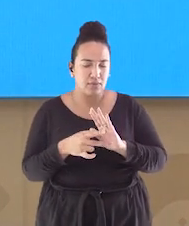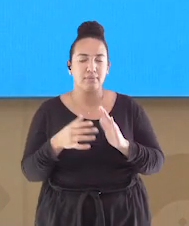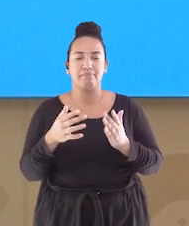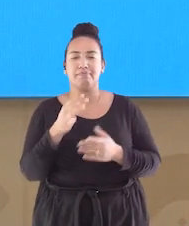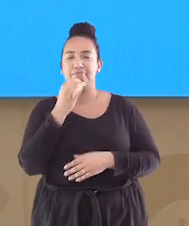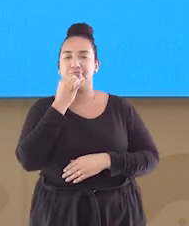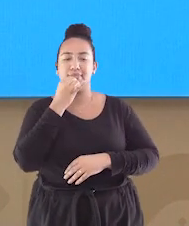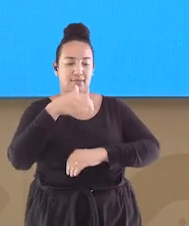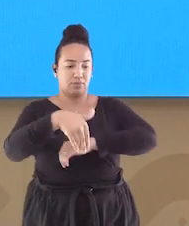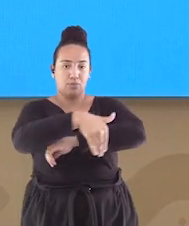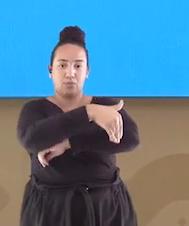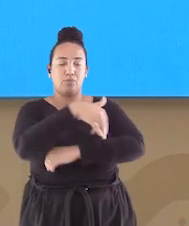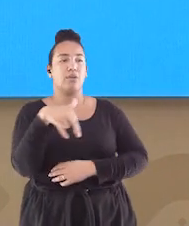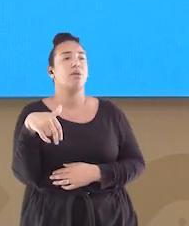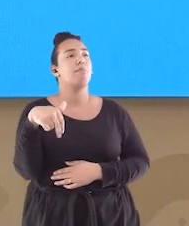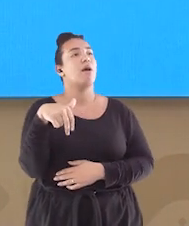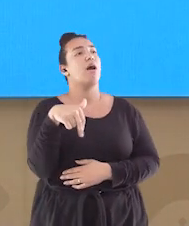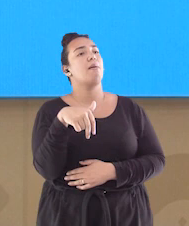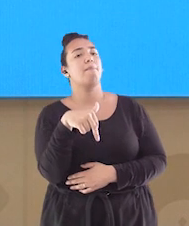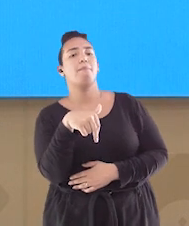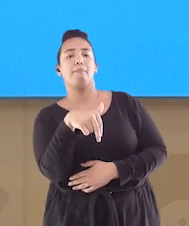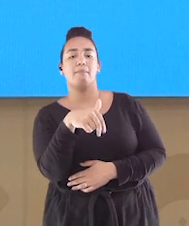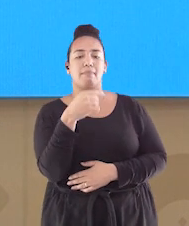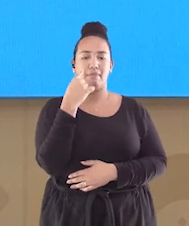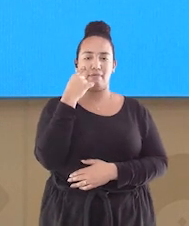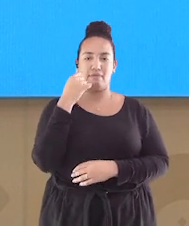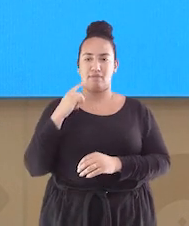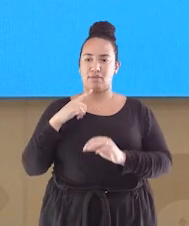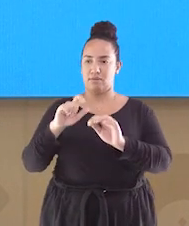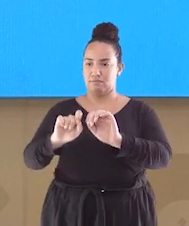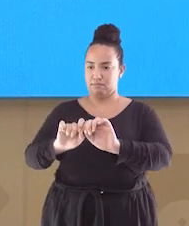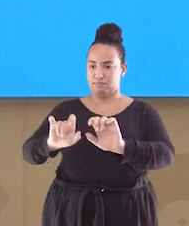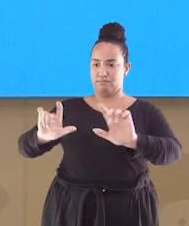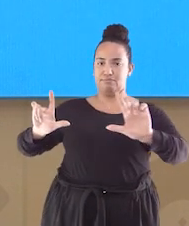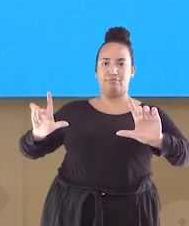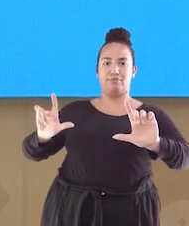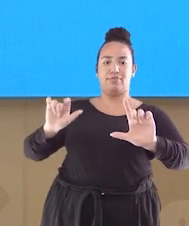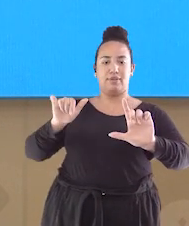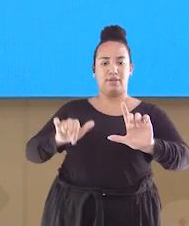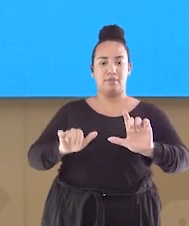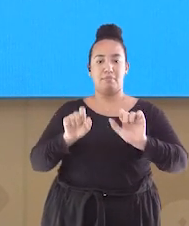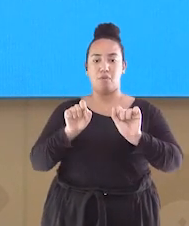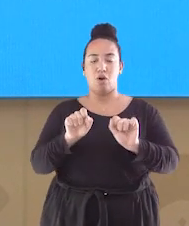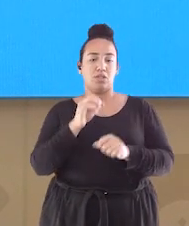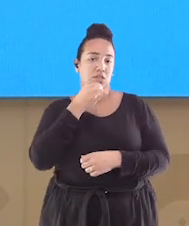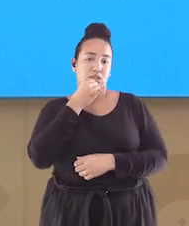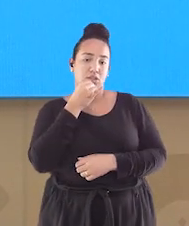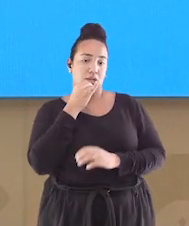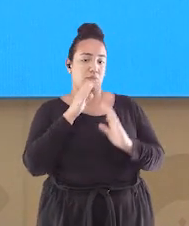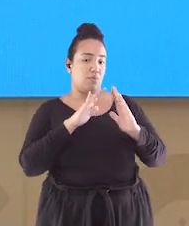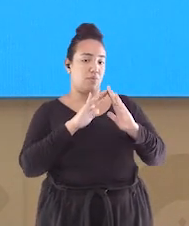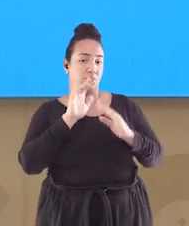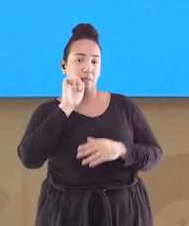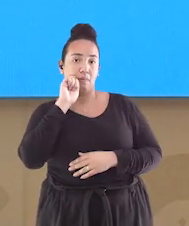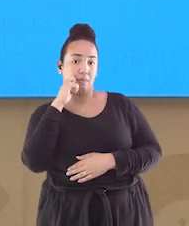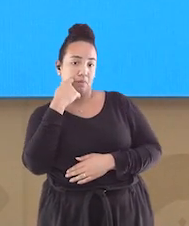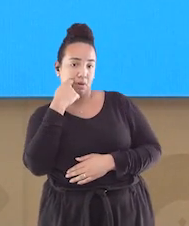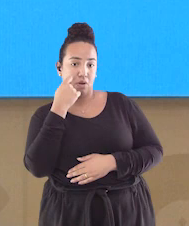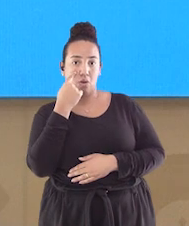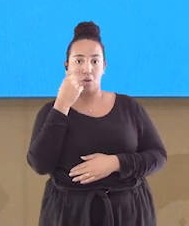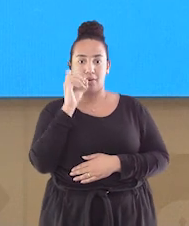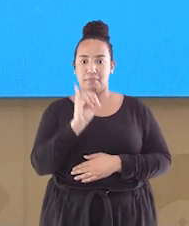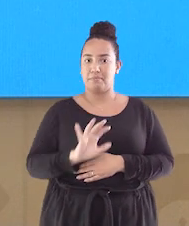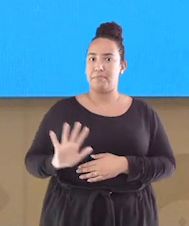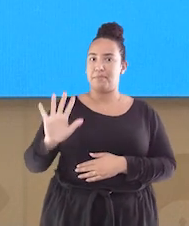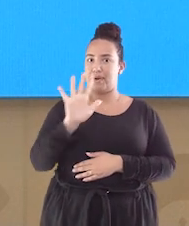pelas ruas, podemos encontrar várias vitrines. Encontramos vitrines nas padarias, como esta. Veja